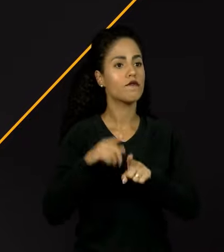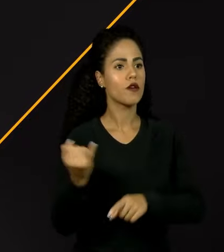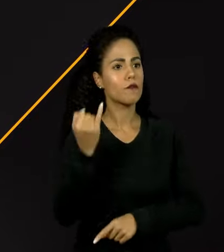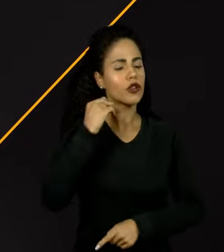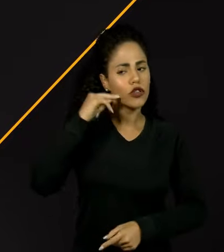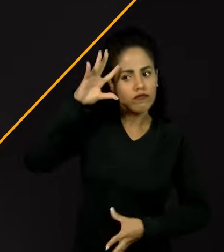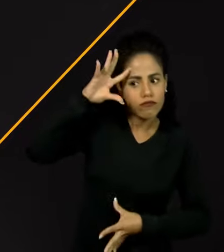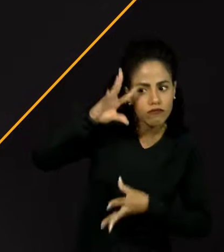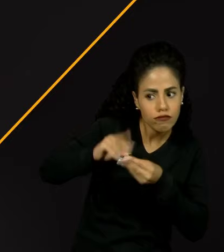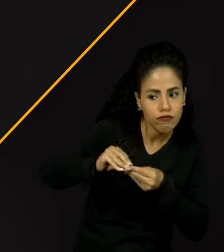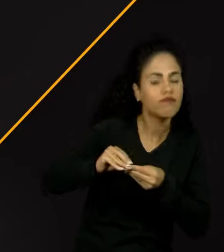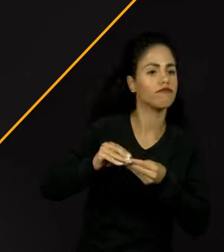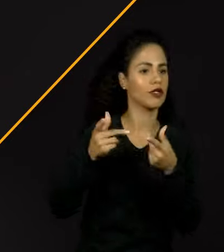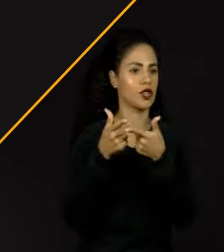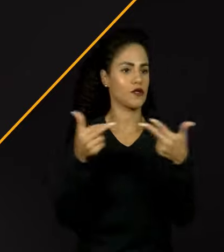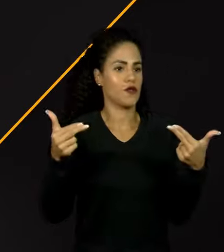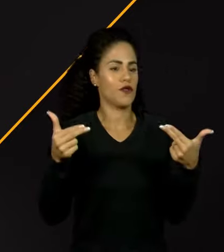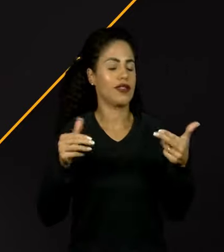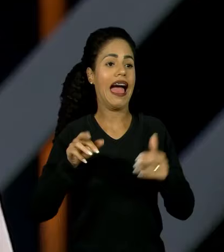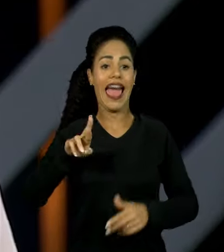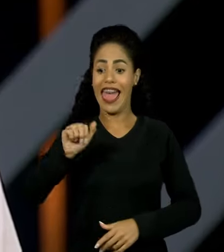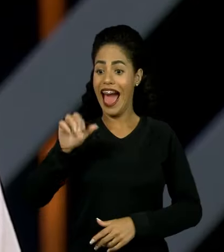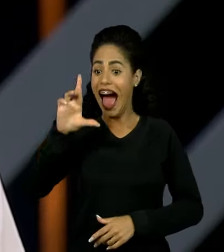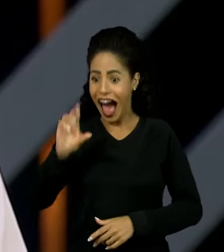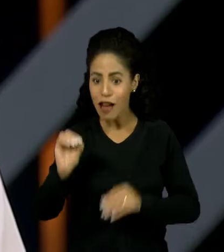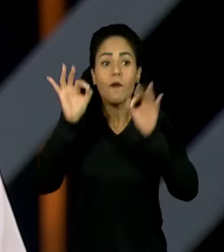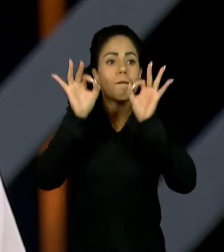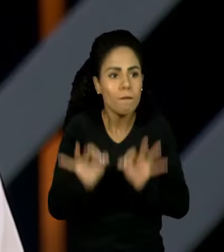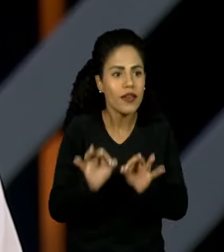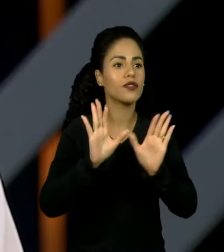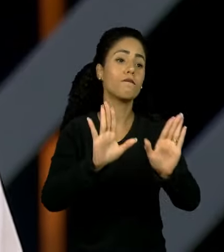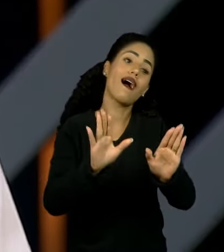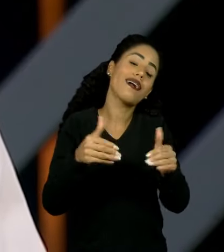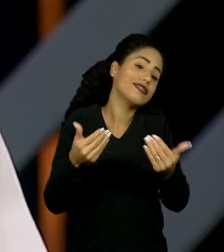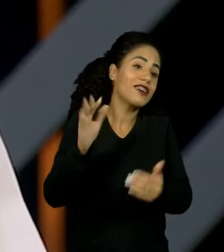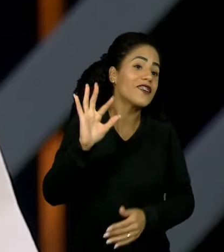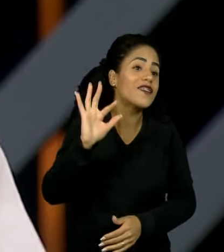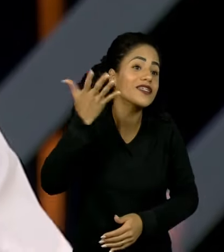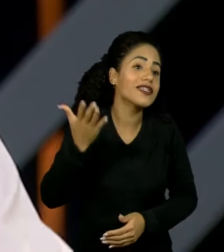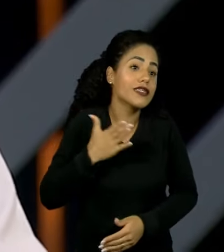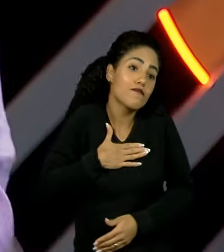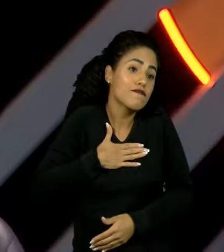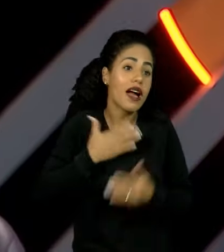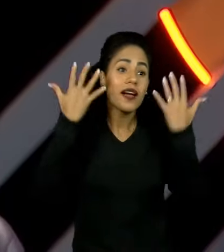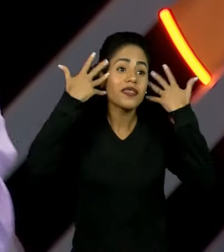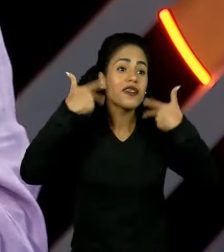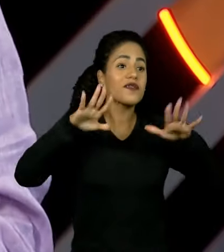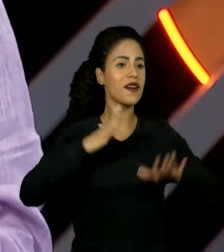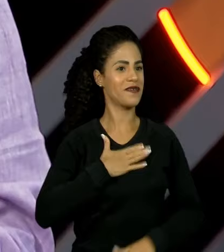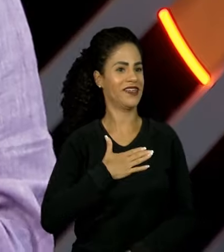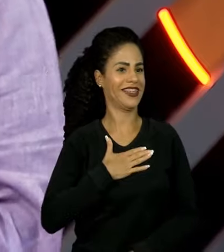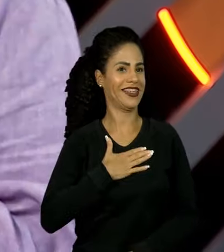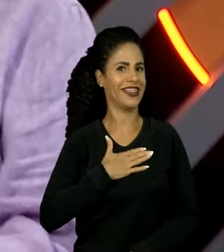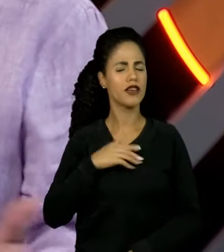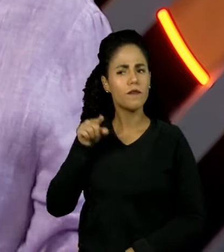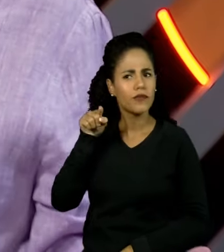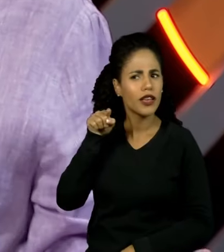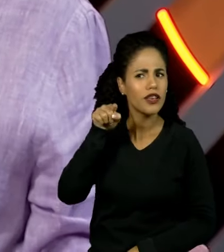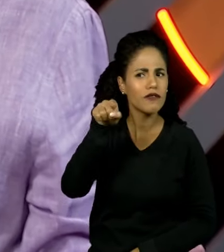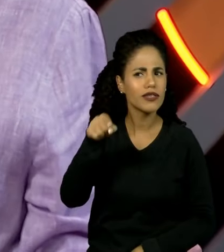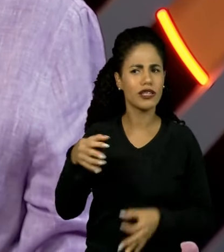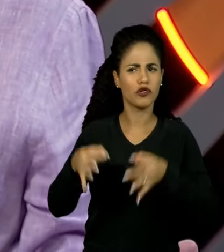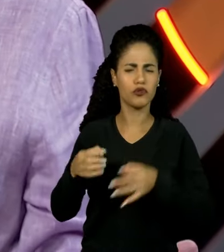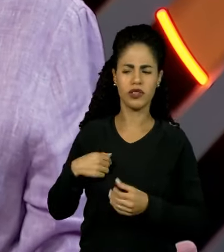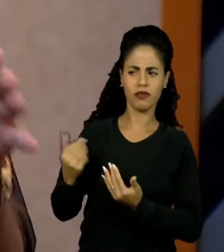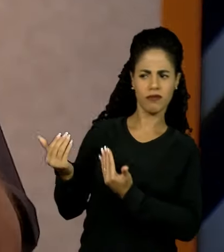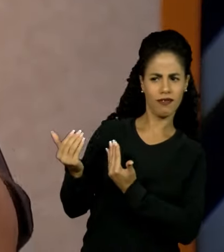compreensão das questões sociais. Realmente é rara, mas me soa natural. E você, o que esse juiz